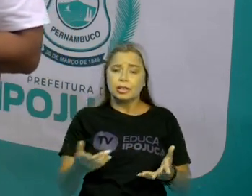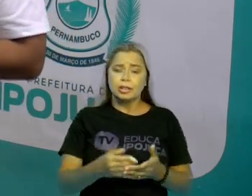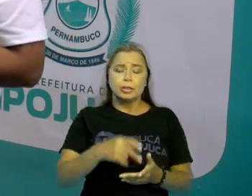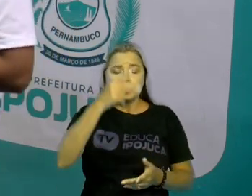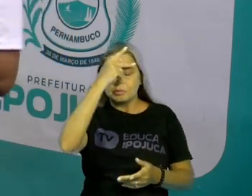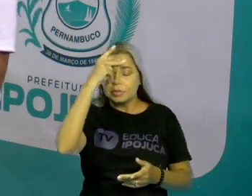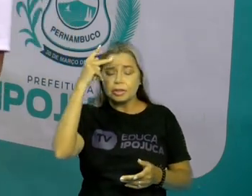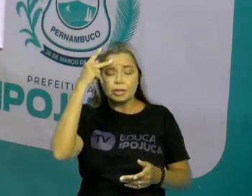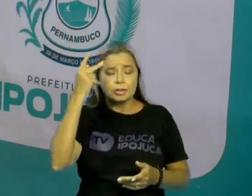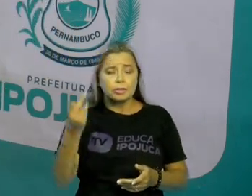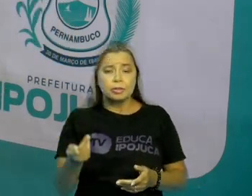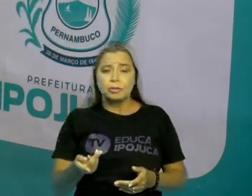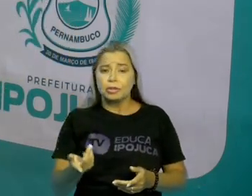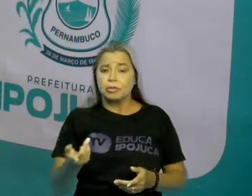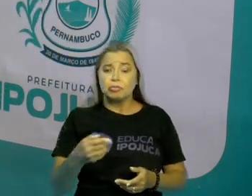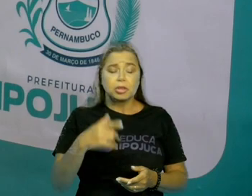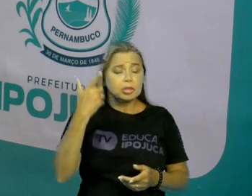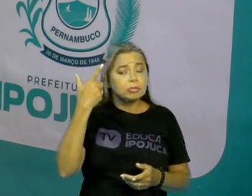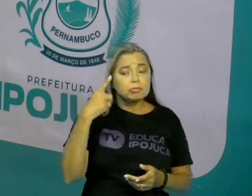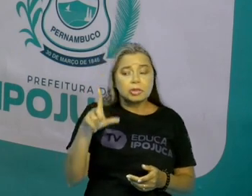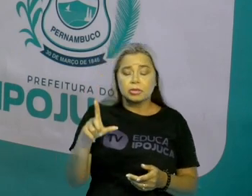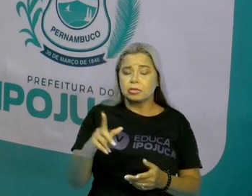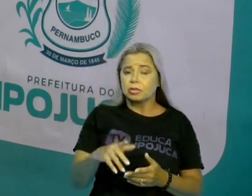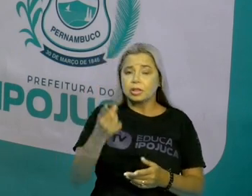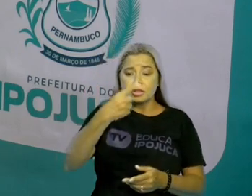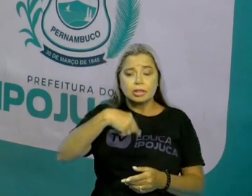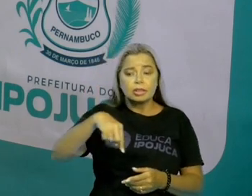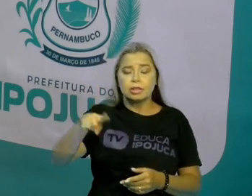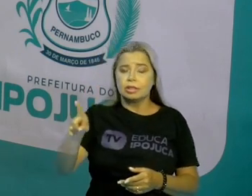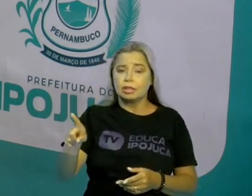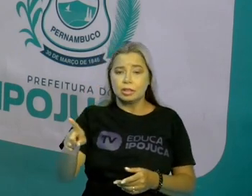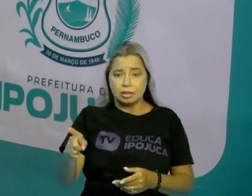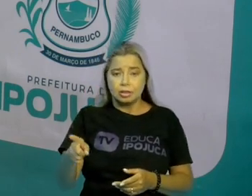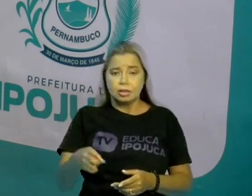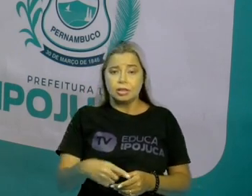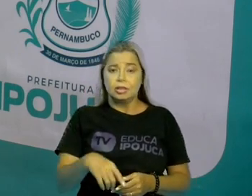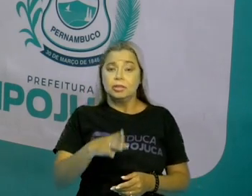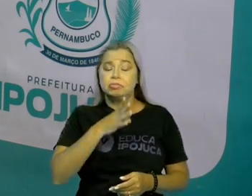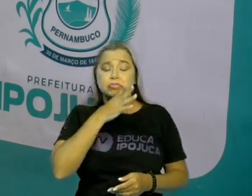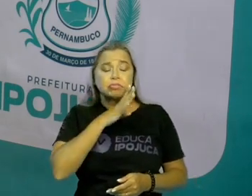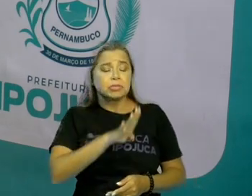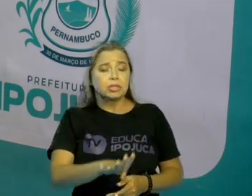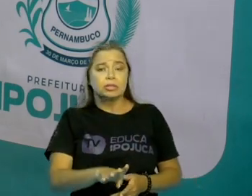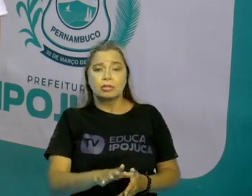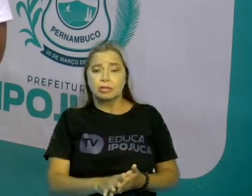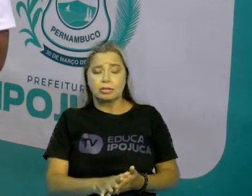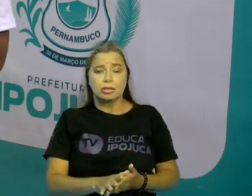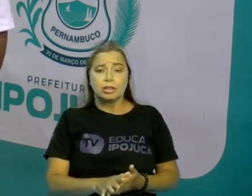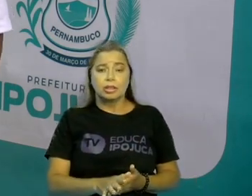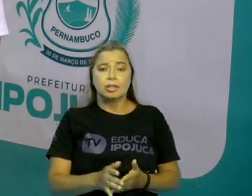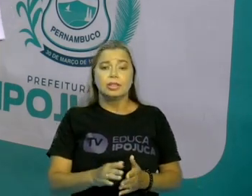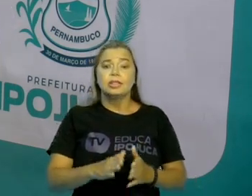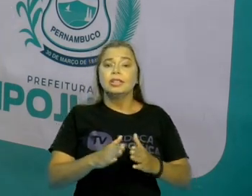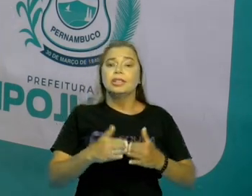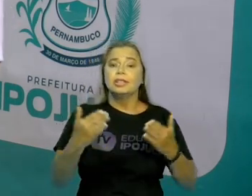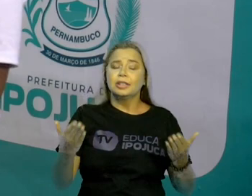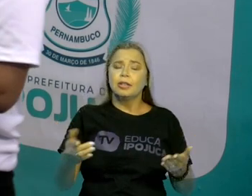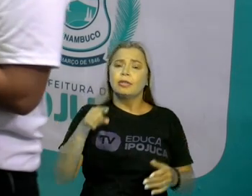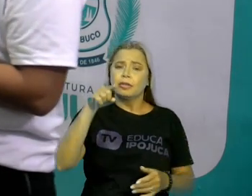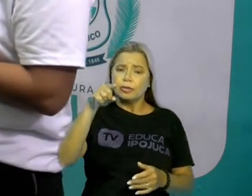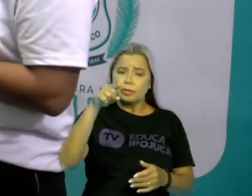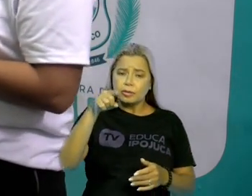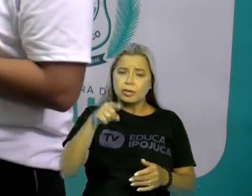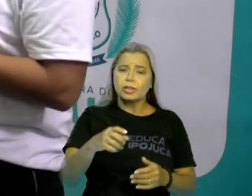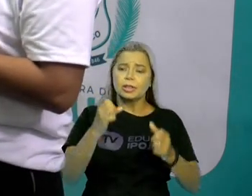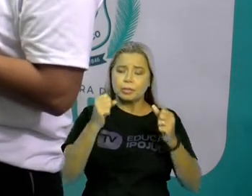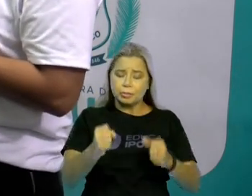você que nunca foi ao museu do Engenho Gaipió, a conhecer essa maravilha aqui, essa riqueza que a gente tem aqui no nosso município.